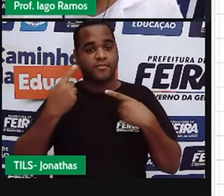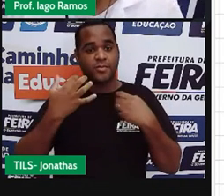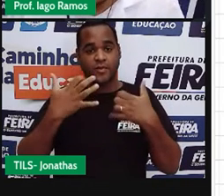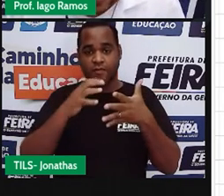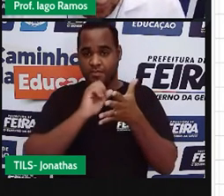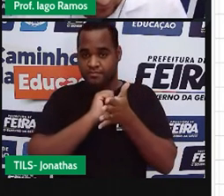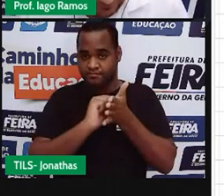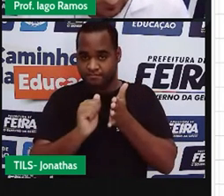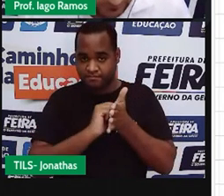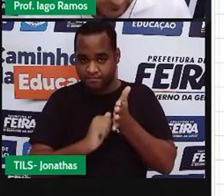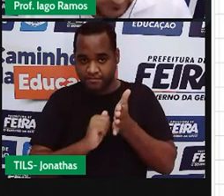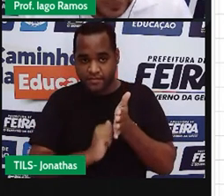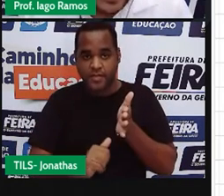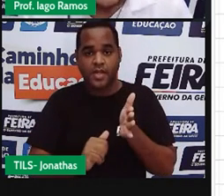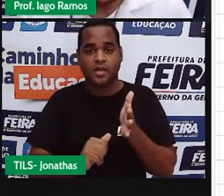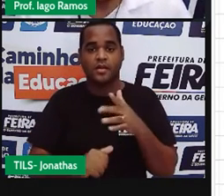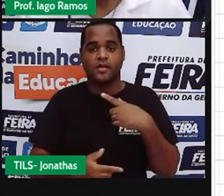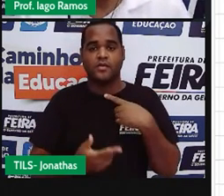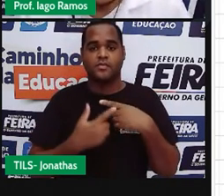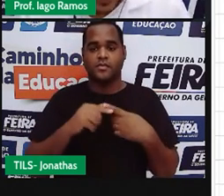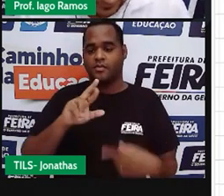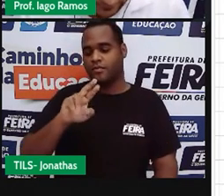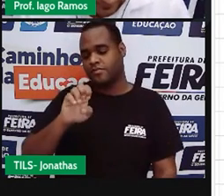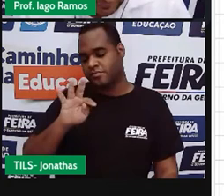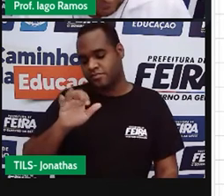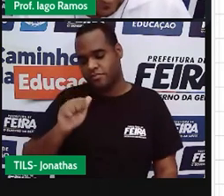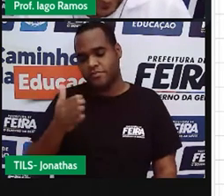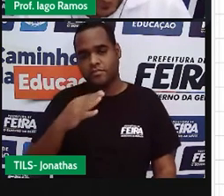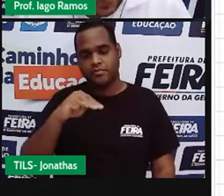apagar isso, ó, a reta